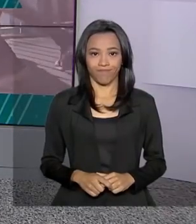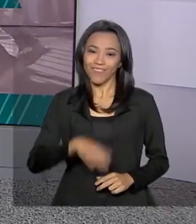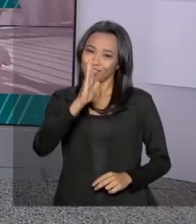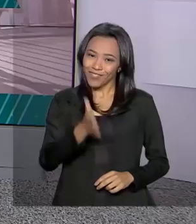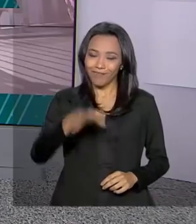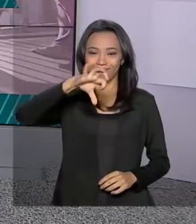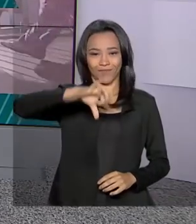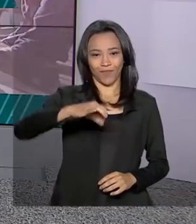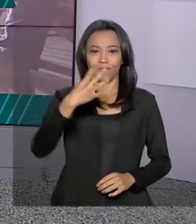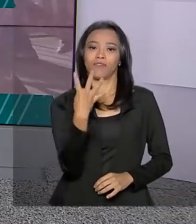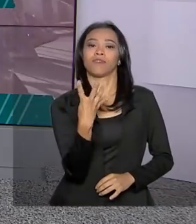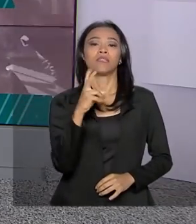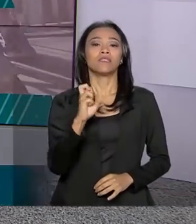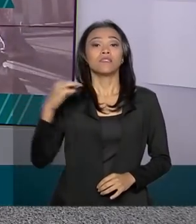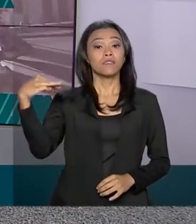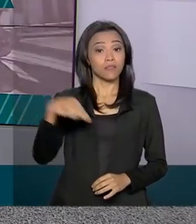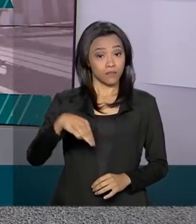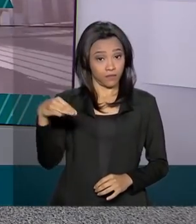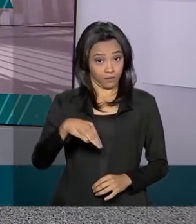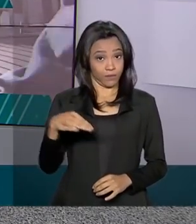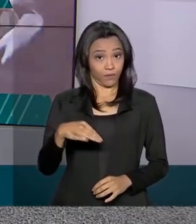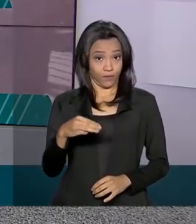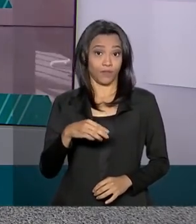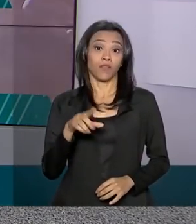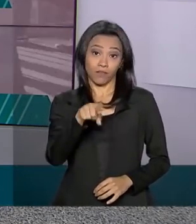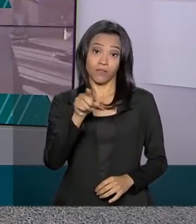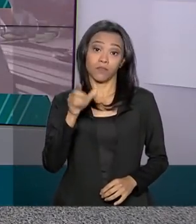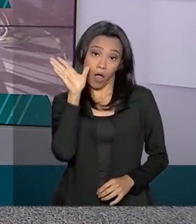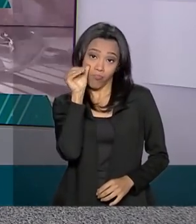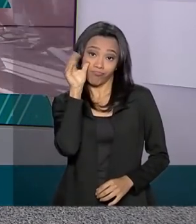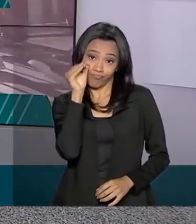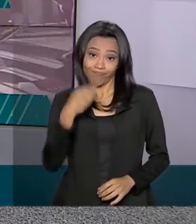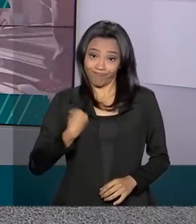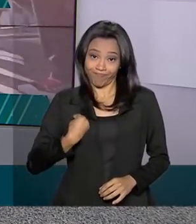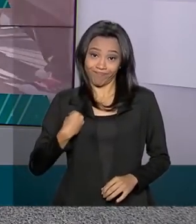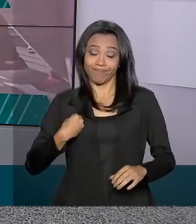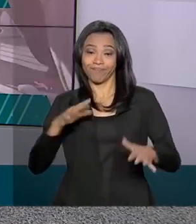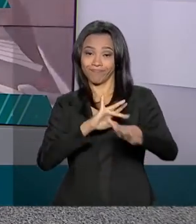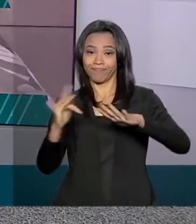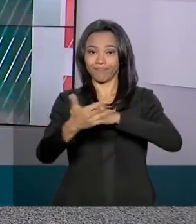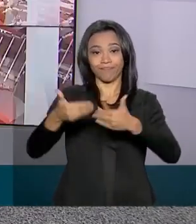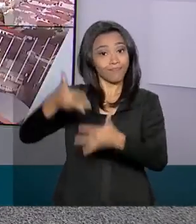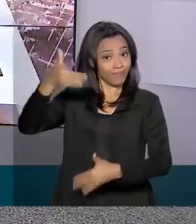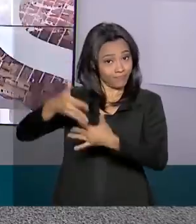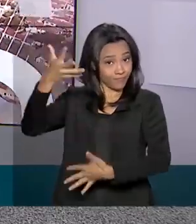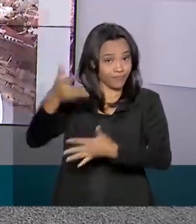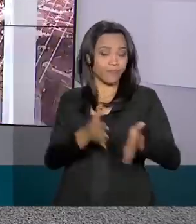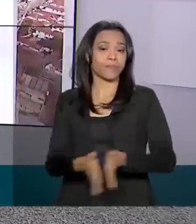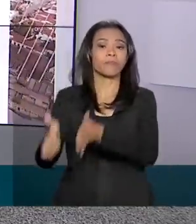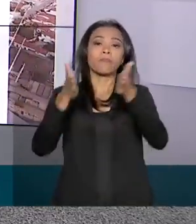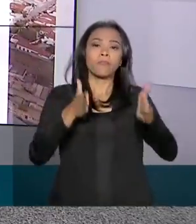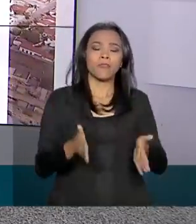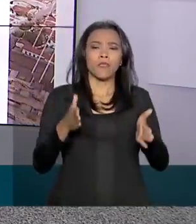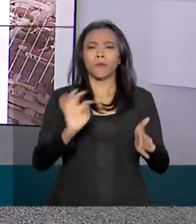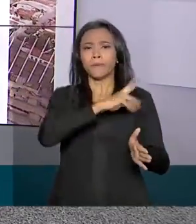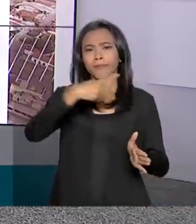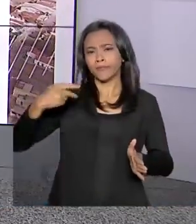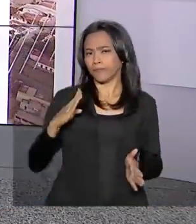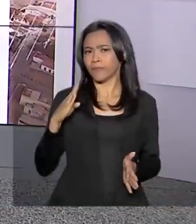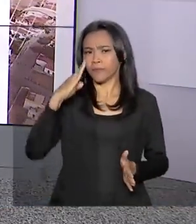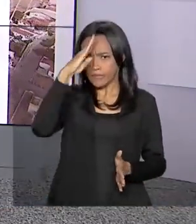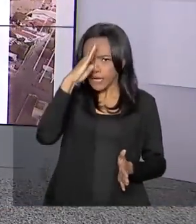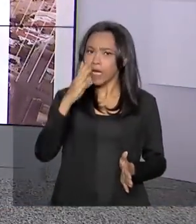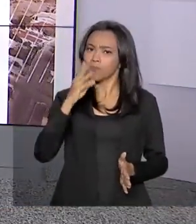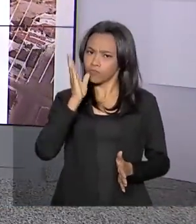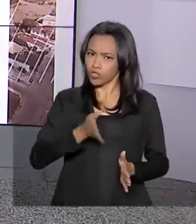São nove horas e quarenta e cinco minutos, estamos ao vivo também pelas redes sociais. O presidente Jair Bolsonaro